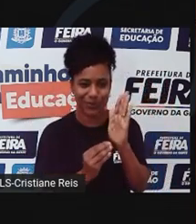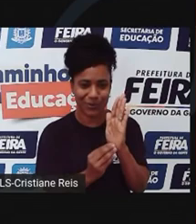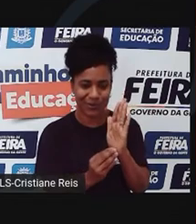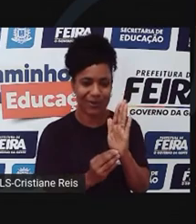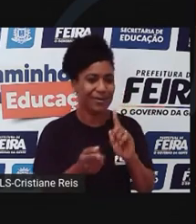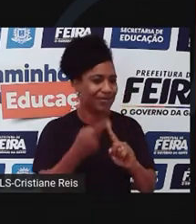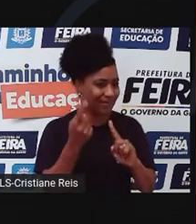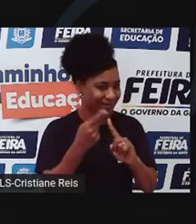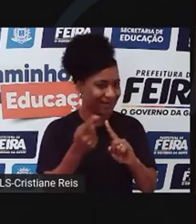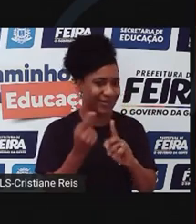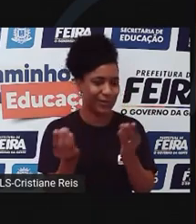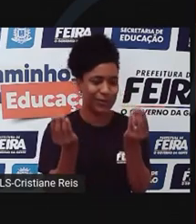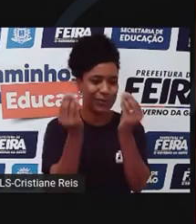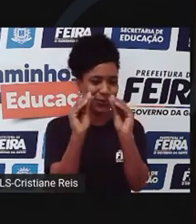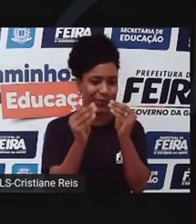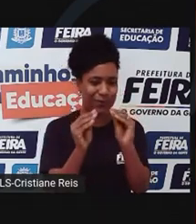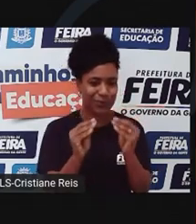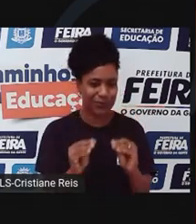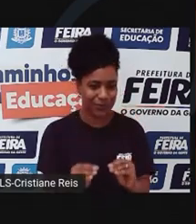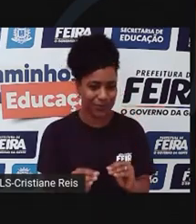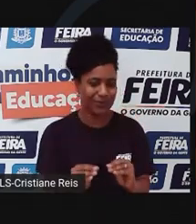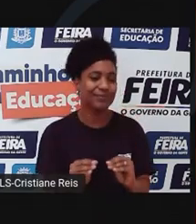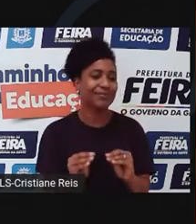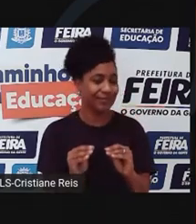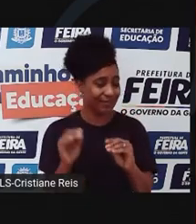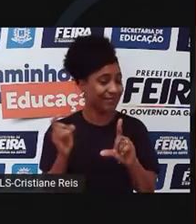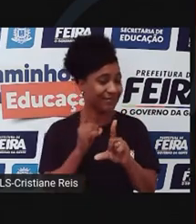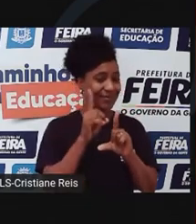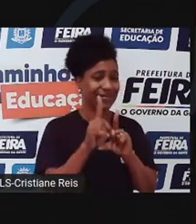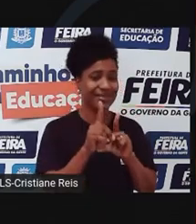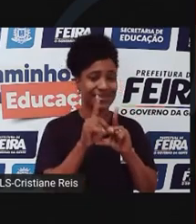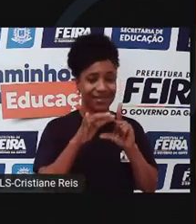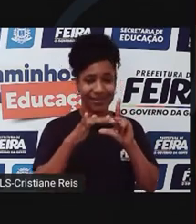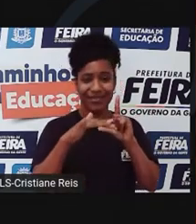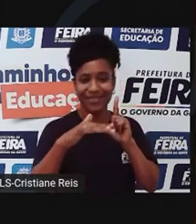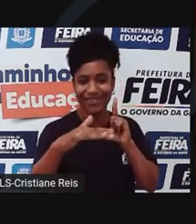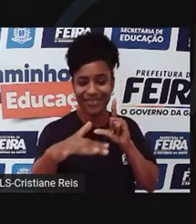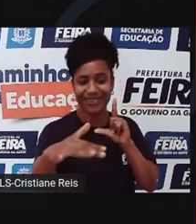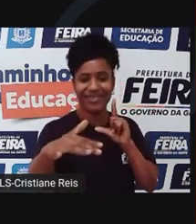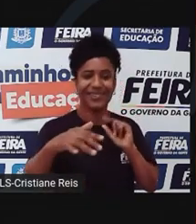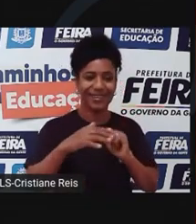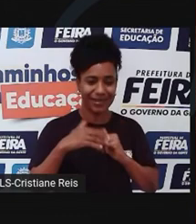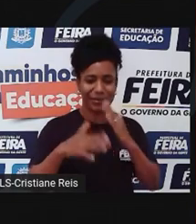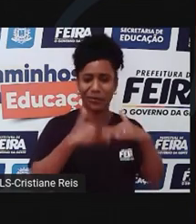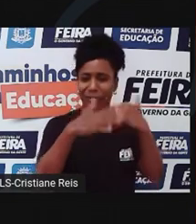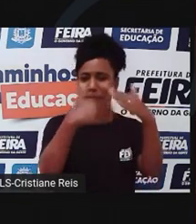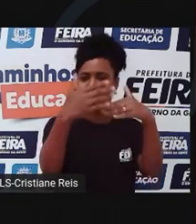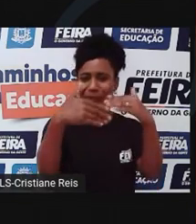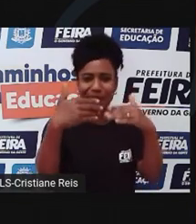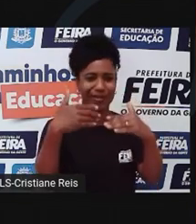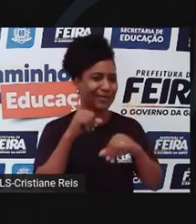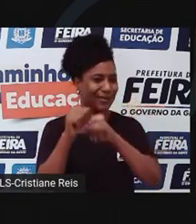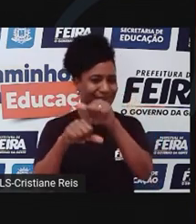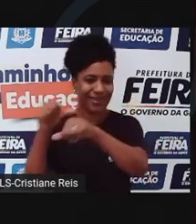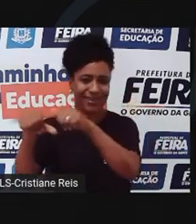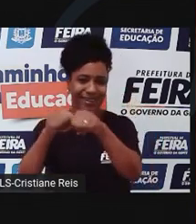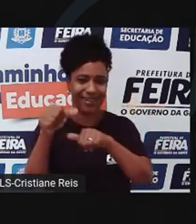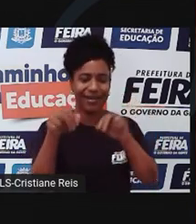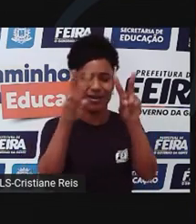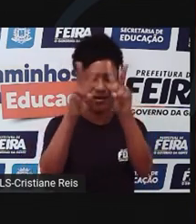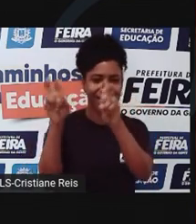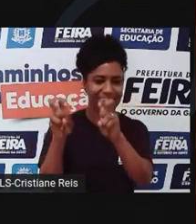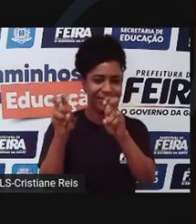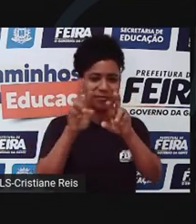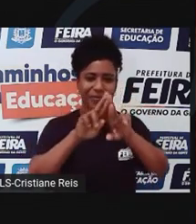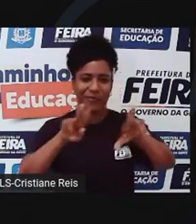enquanto mercado mesmo de influência digital e depois esse nome foi evoluindo e foi passando para todas as áreas. Hoje em dia, o